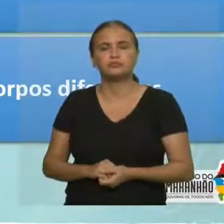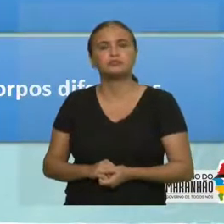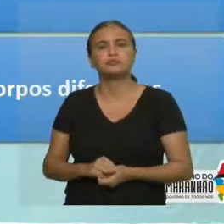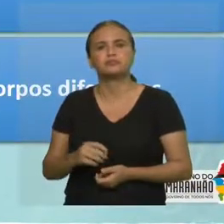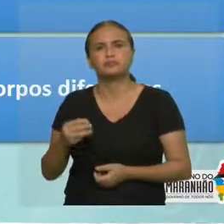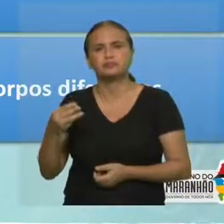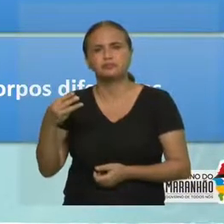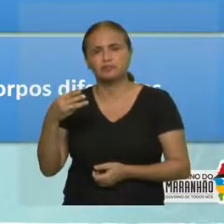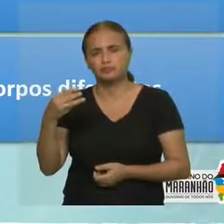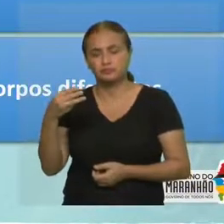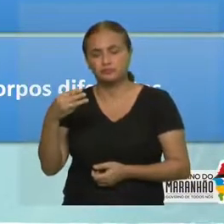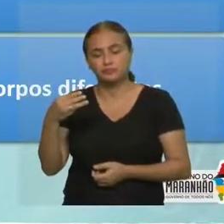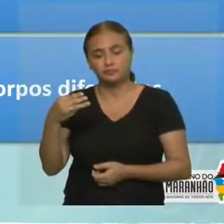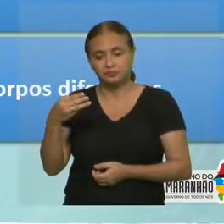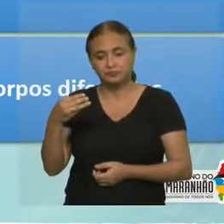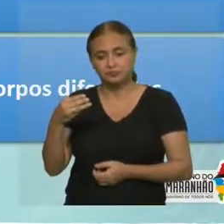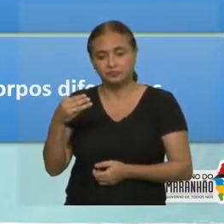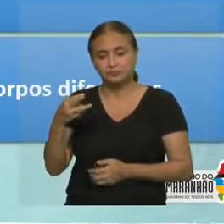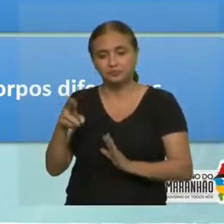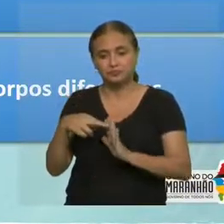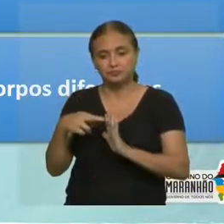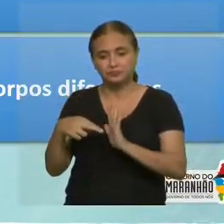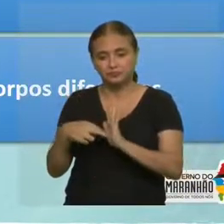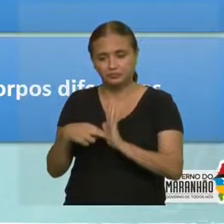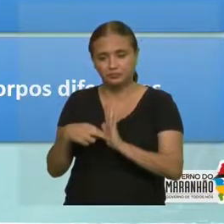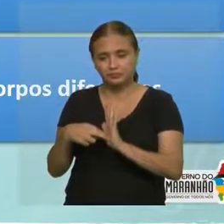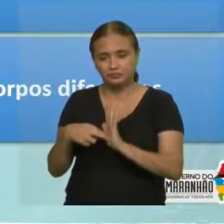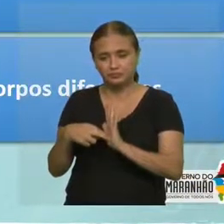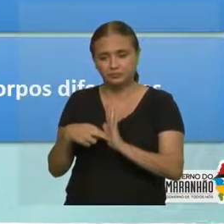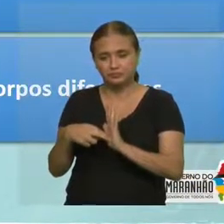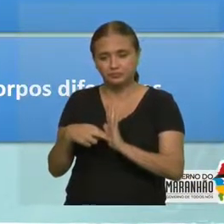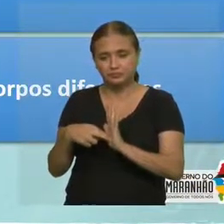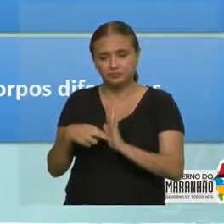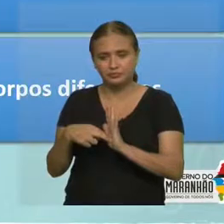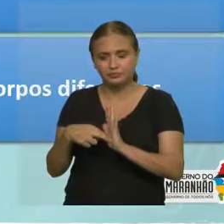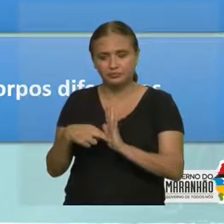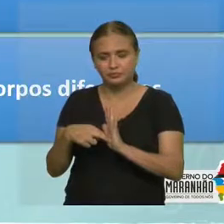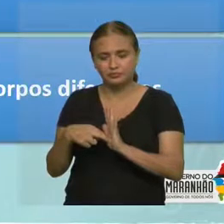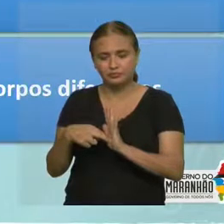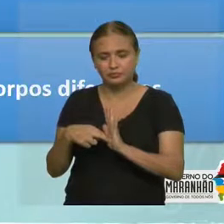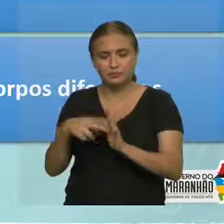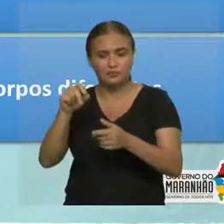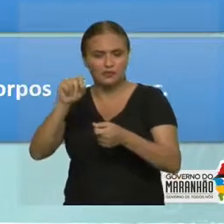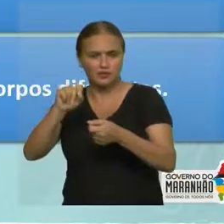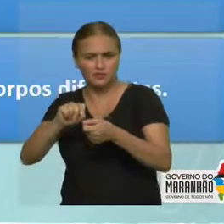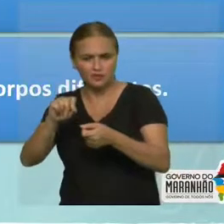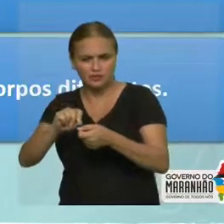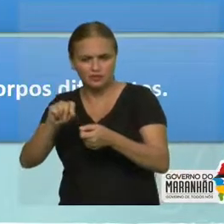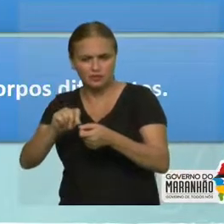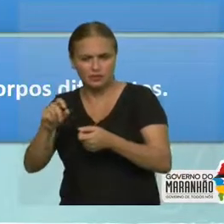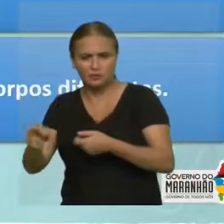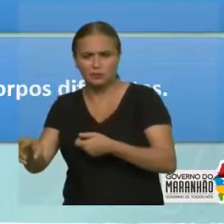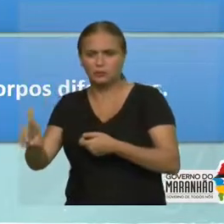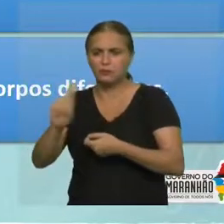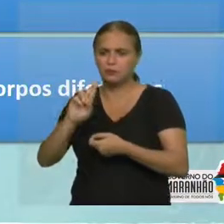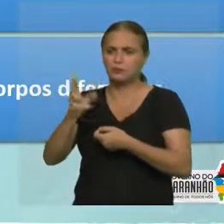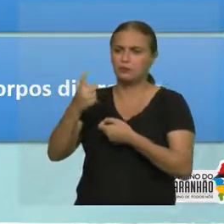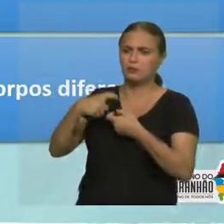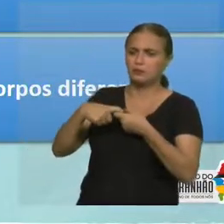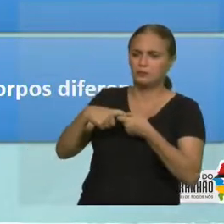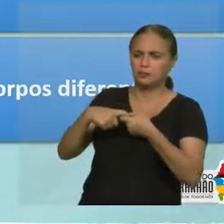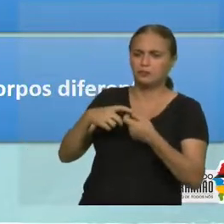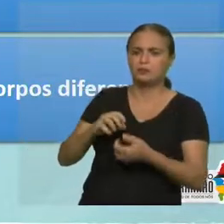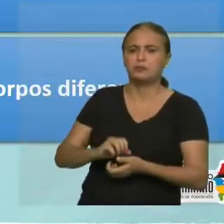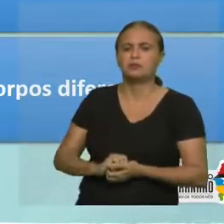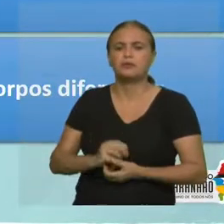E a terceira lei, que é o princípio de ação e reação. O acontece? O princípio de ação e reação é aquele princípio